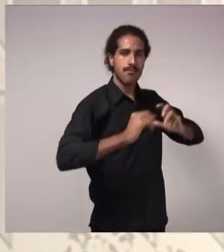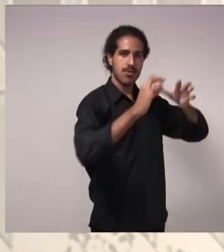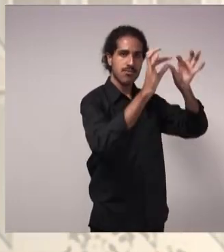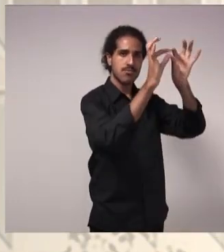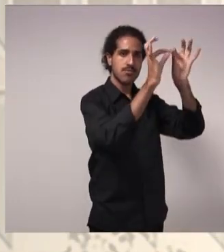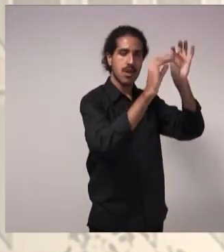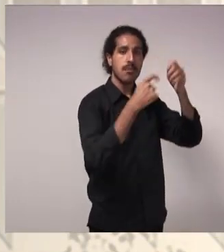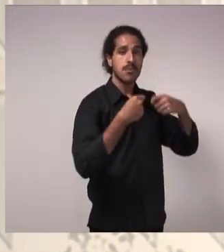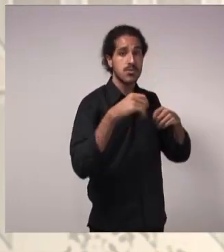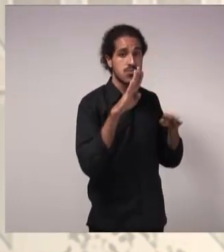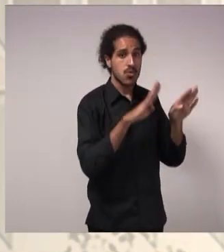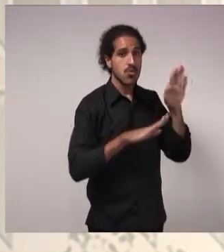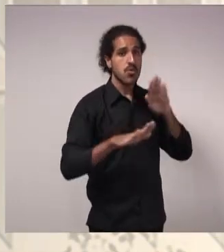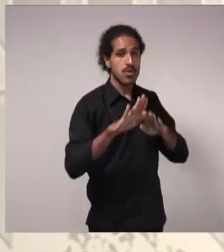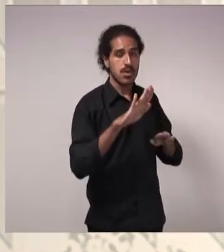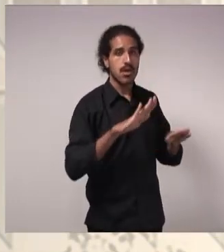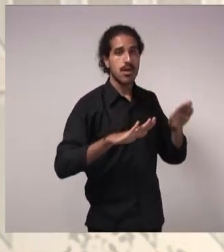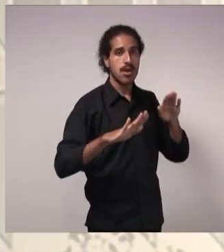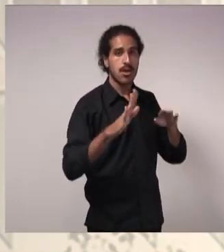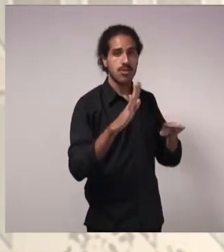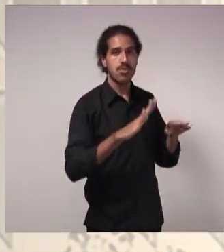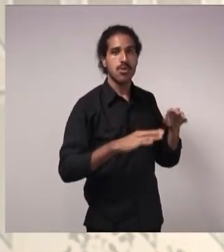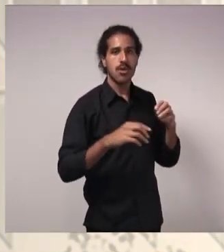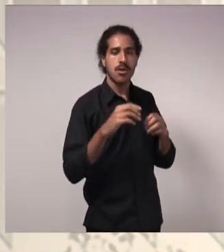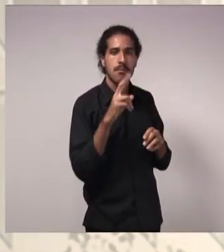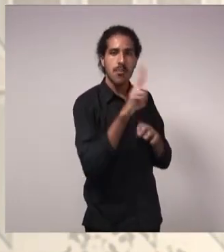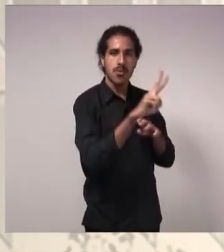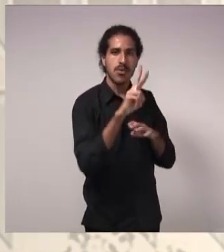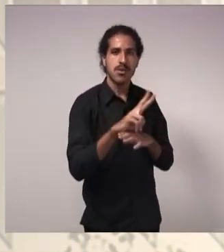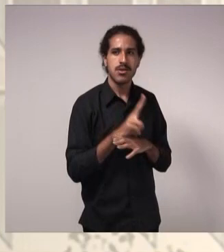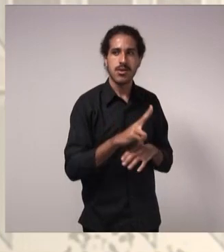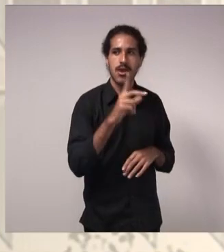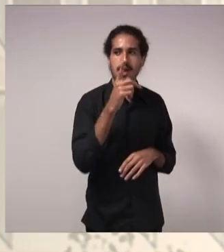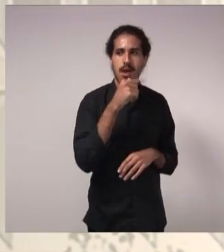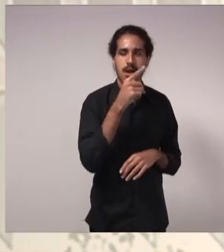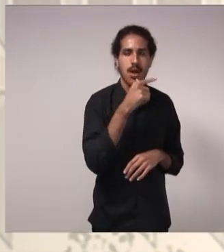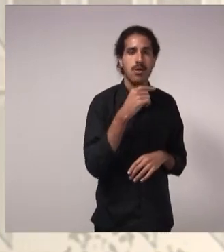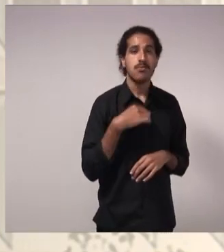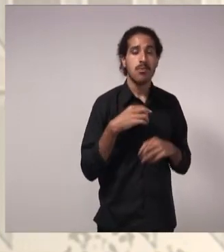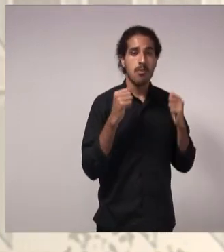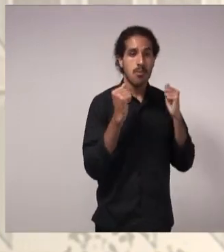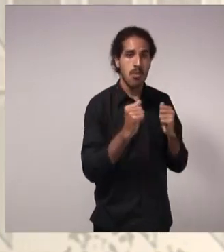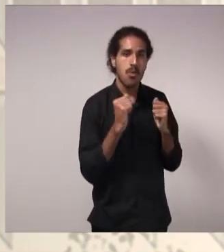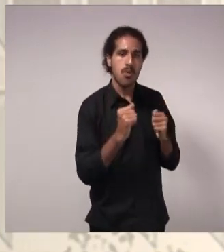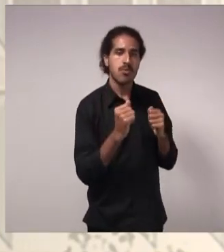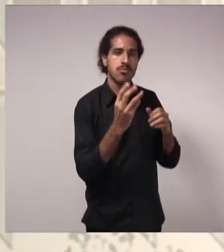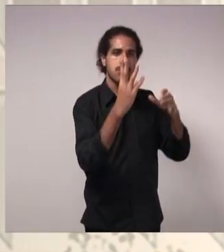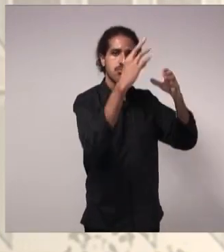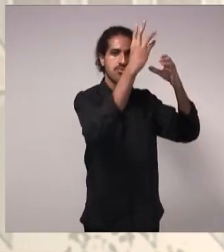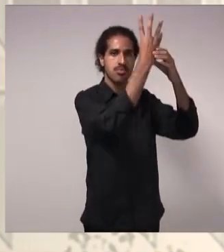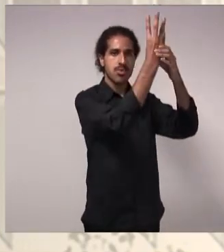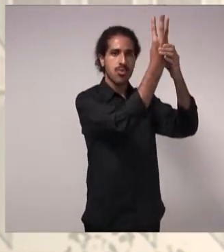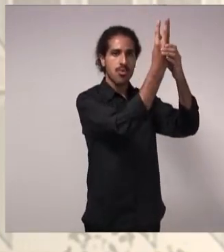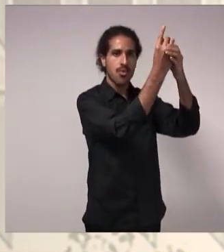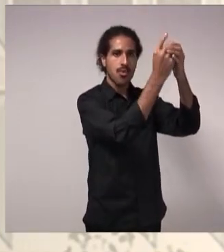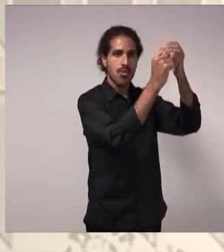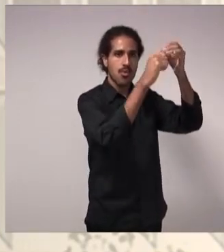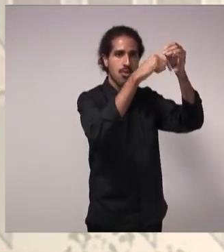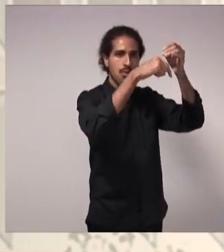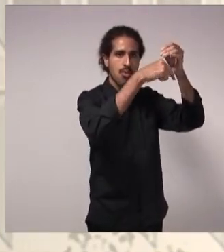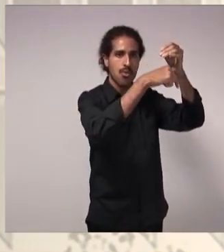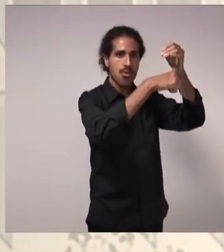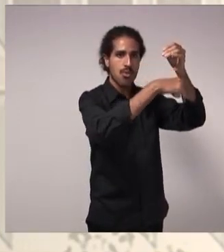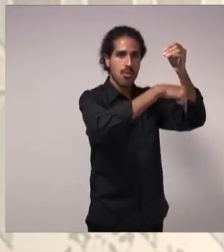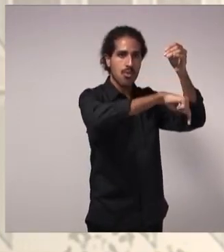cuidados dentro da cisterna para preservar essa água, que pode ficar um grande período de tempo armazenado. E esse uso